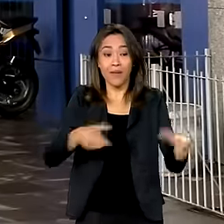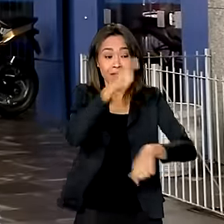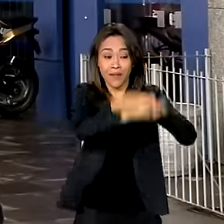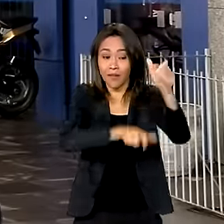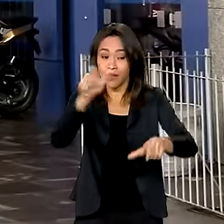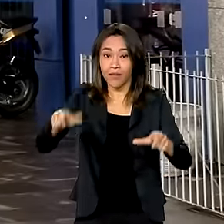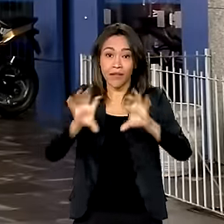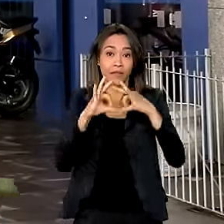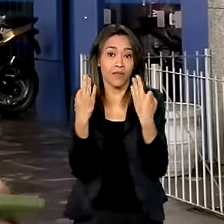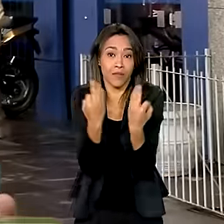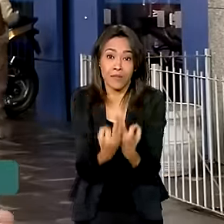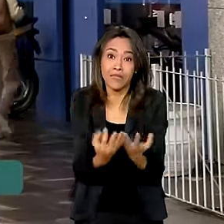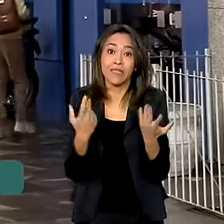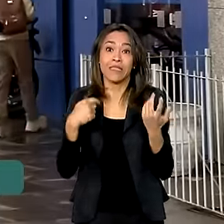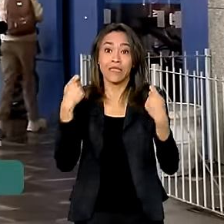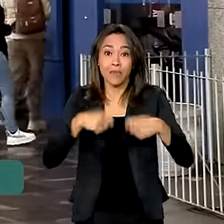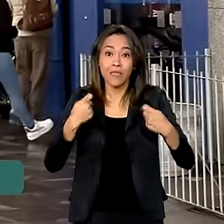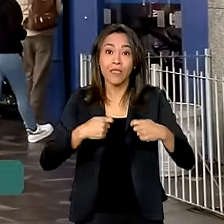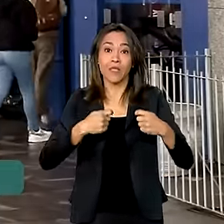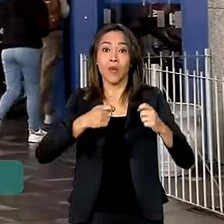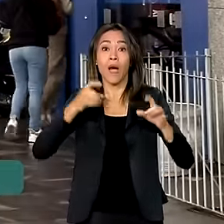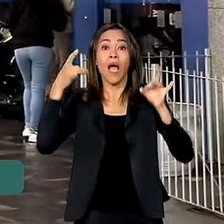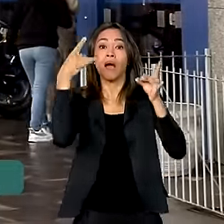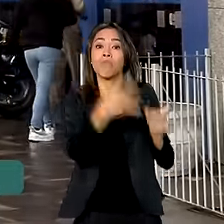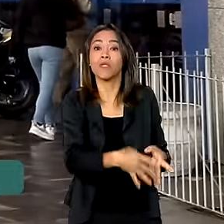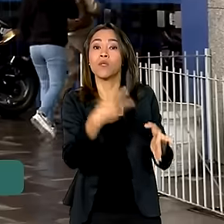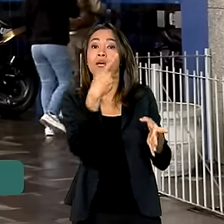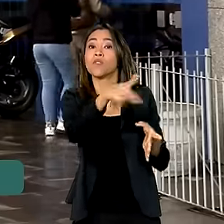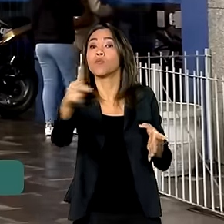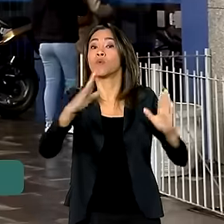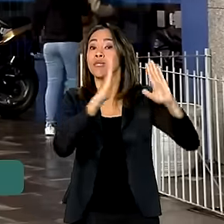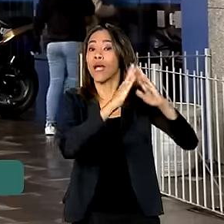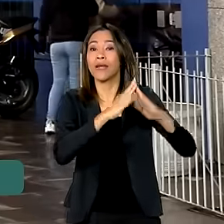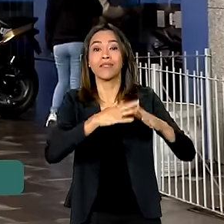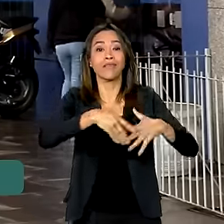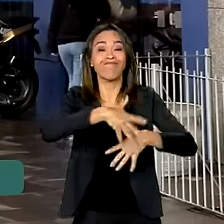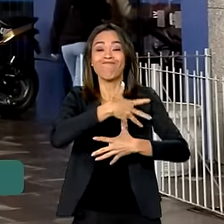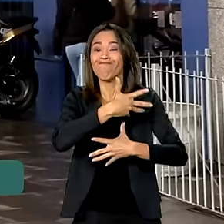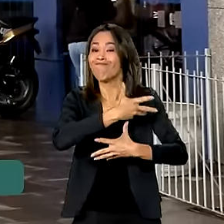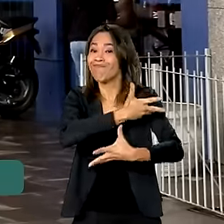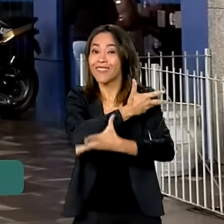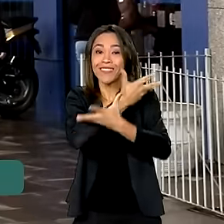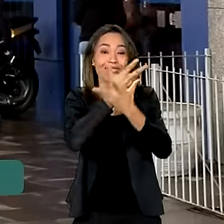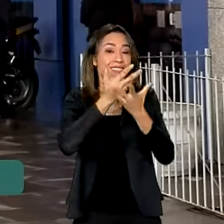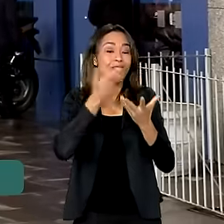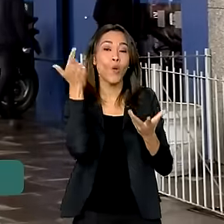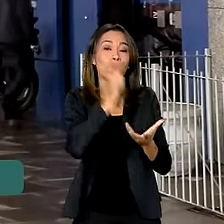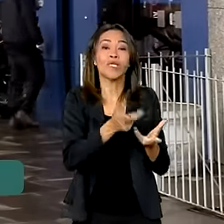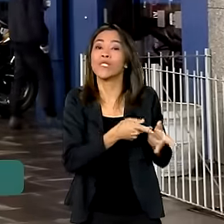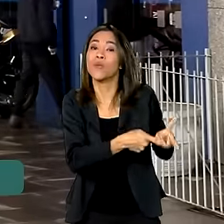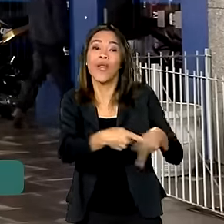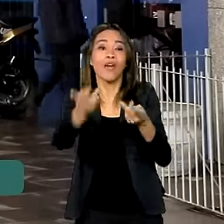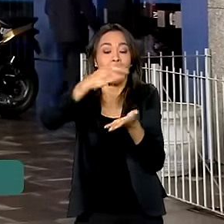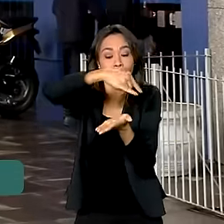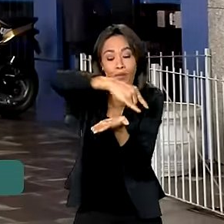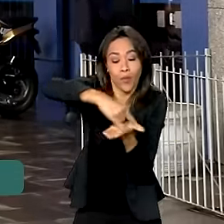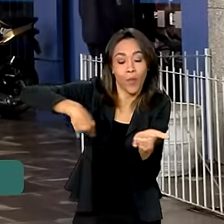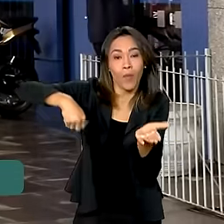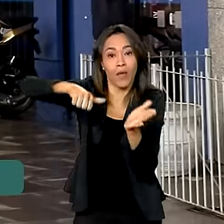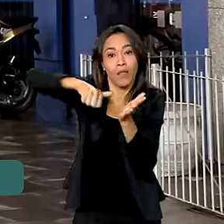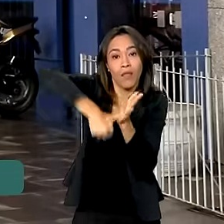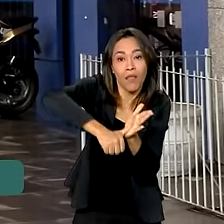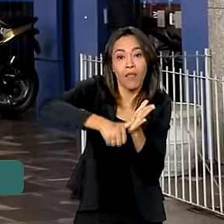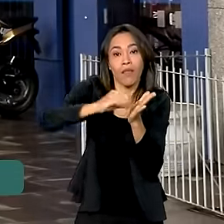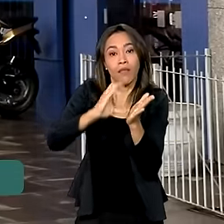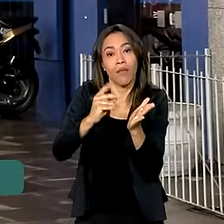que foram obrigadas a deixar suas casas não conseguiu levar praticamente nada. E claro, documentos também